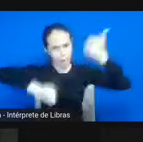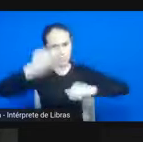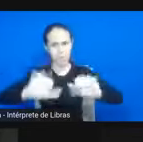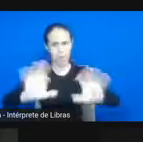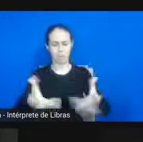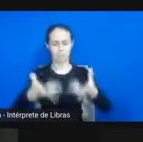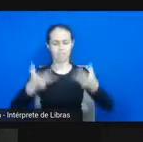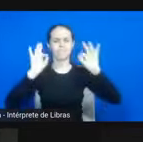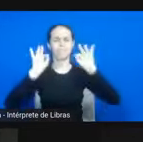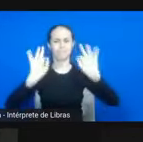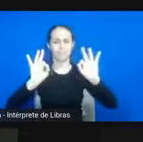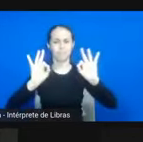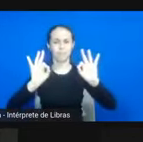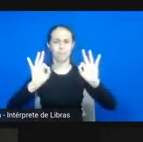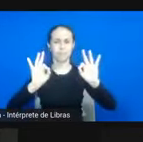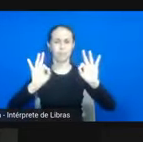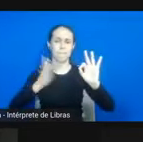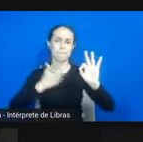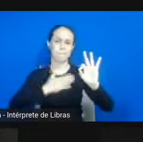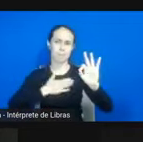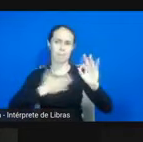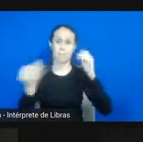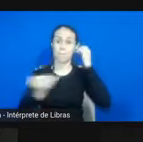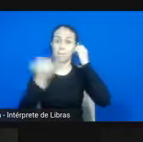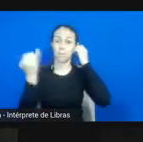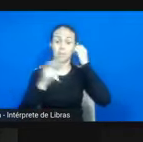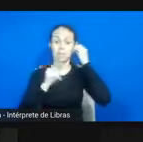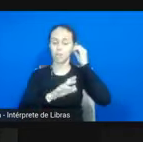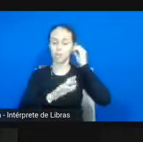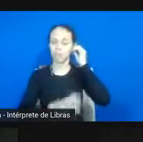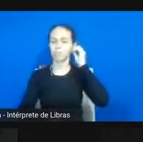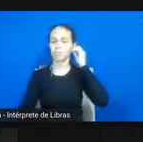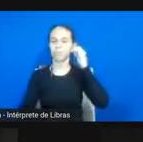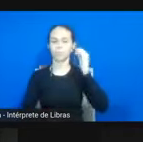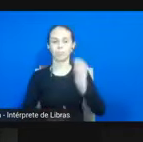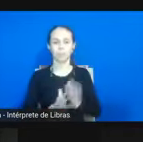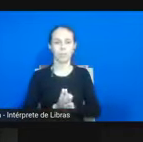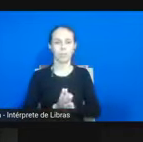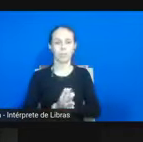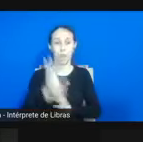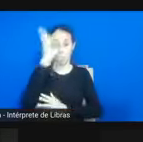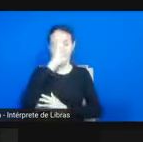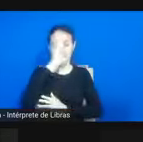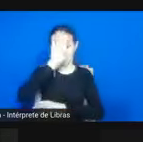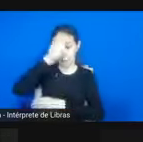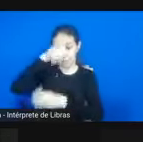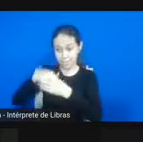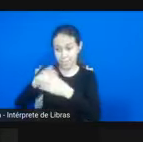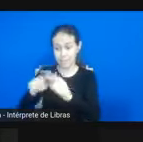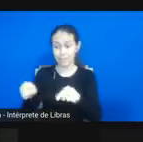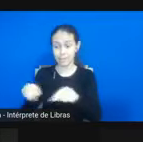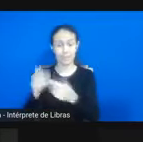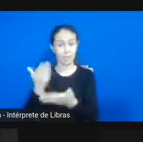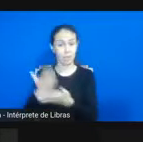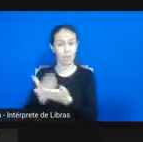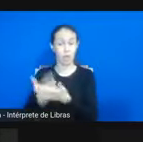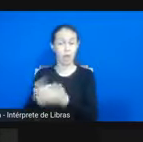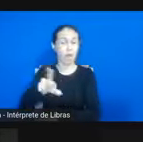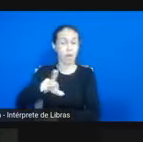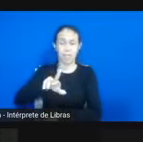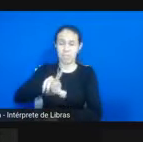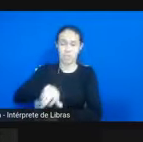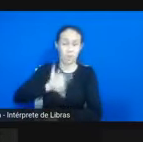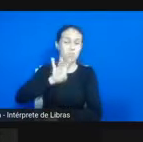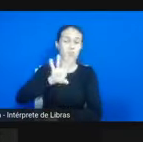livro, para mim é fundamental. Então, história na escola é mais do que o conteúdo histórico.